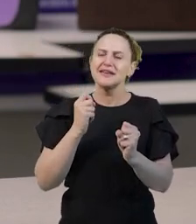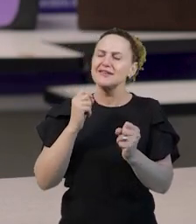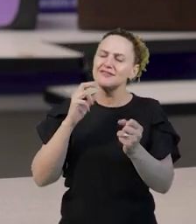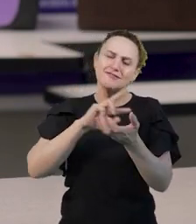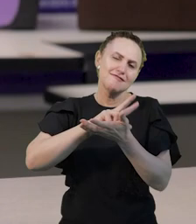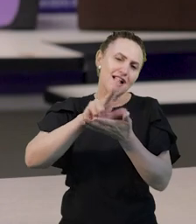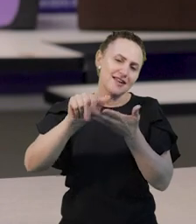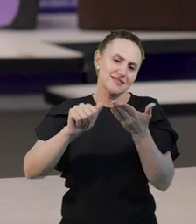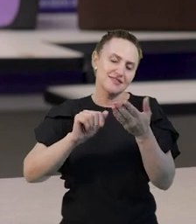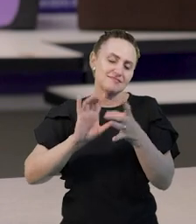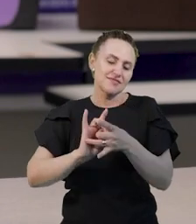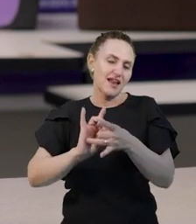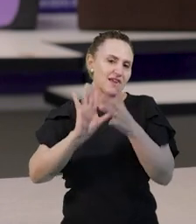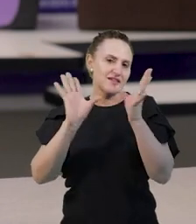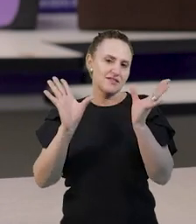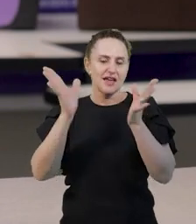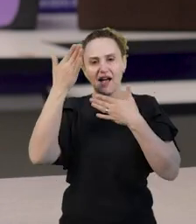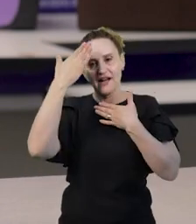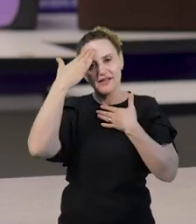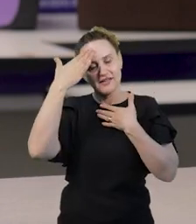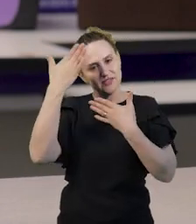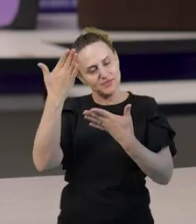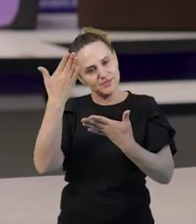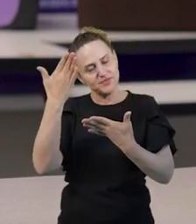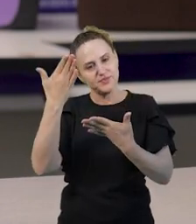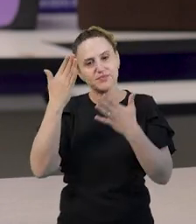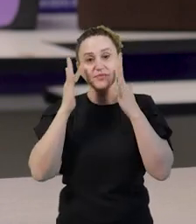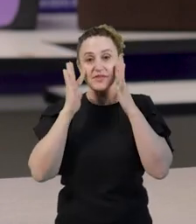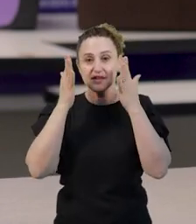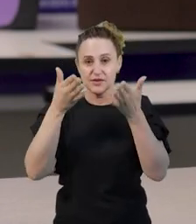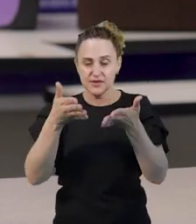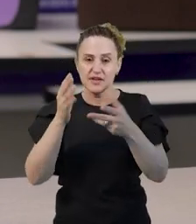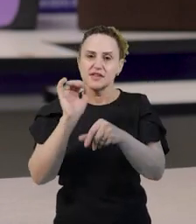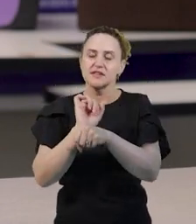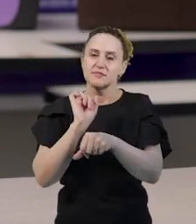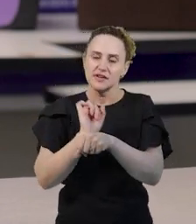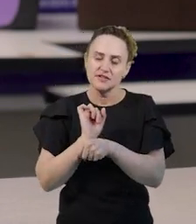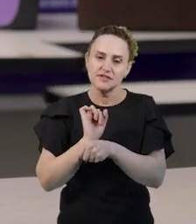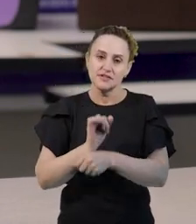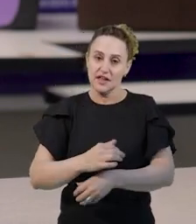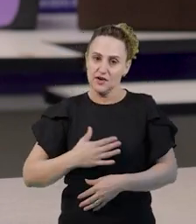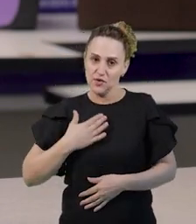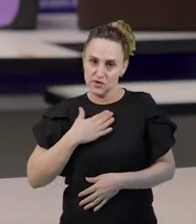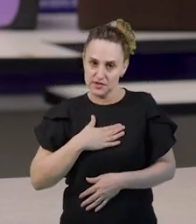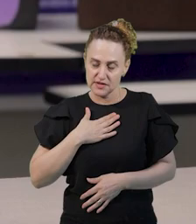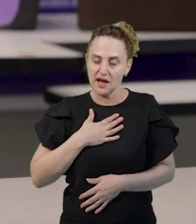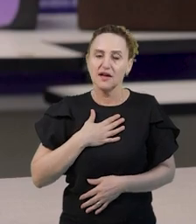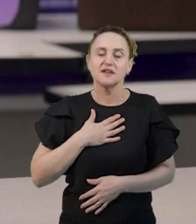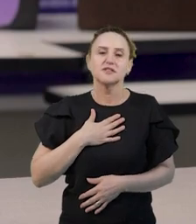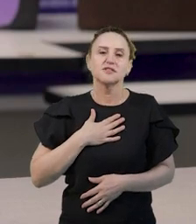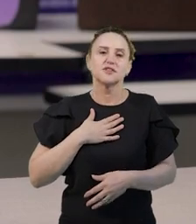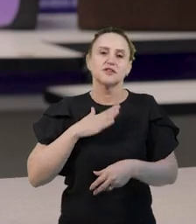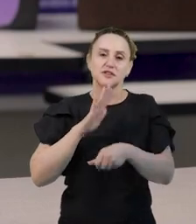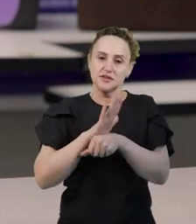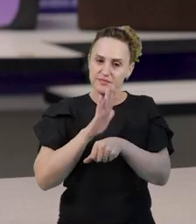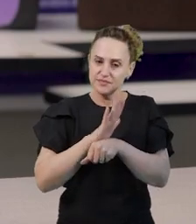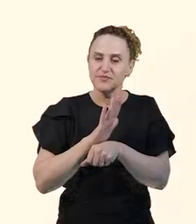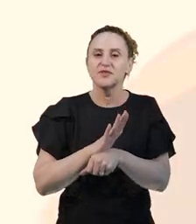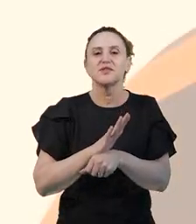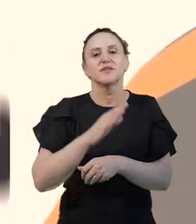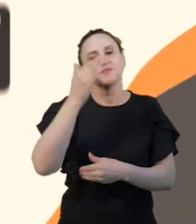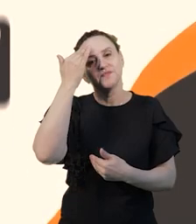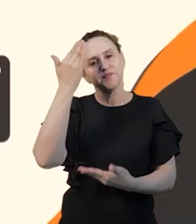vezes. Agradeço a atenção de vocês, espero que vocês tenham gostado e contribuído. Muito obrigada!